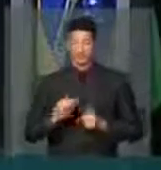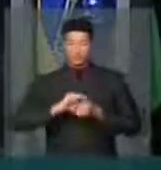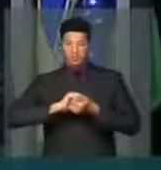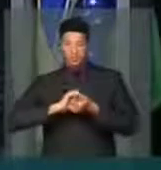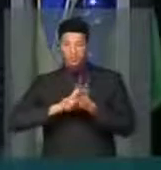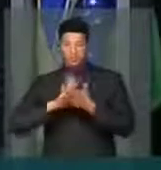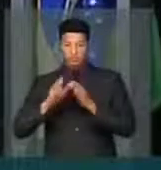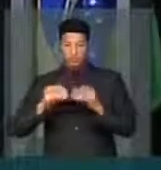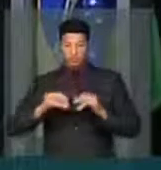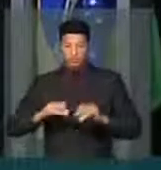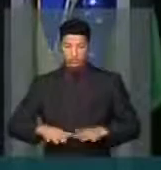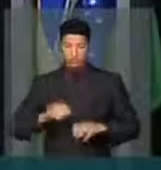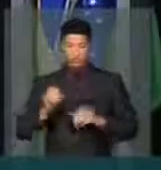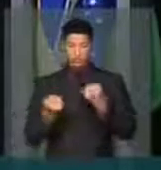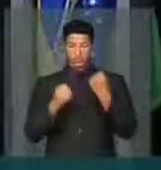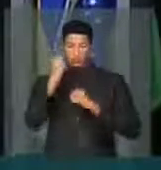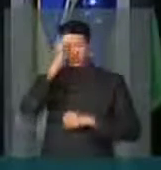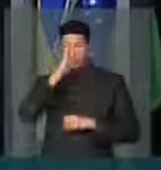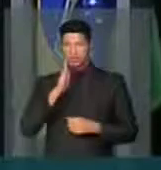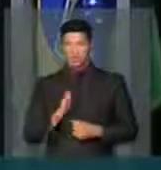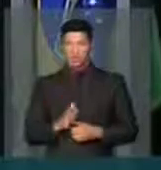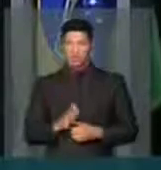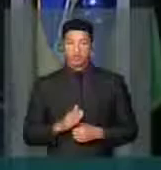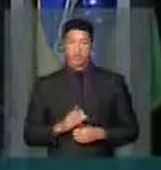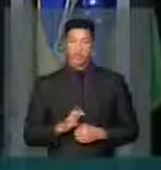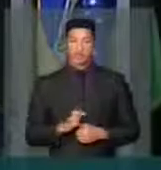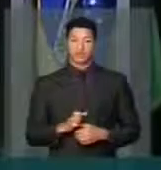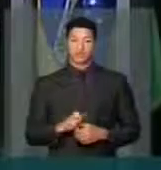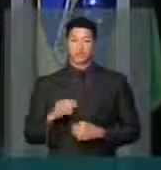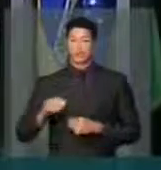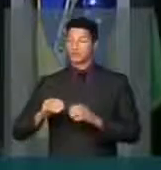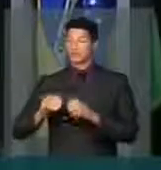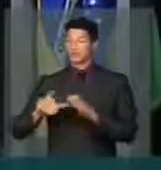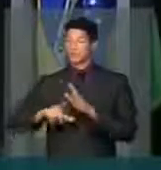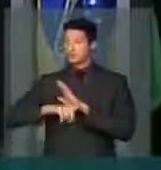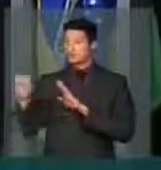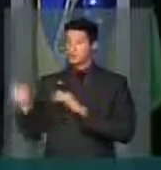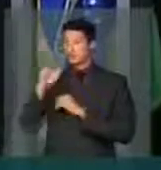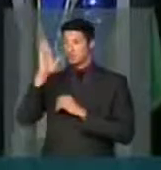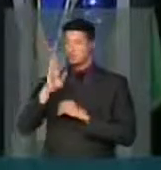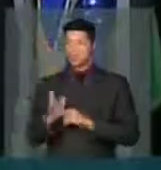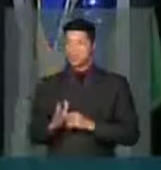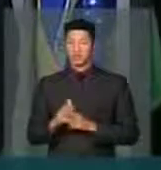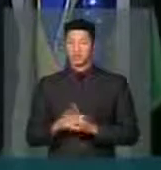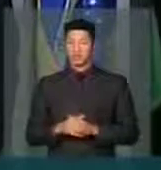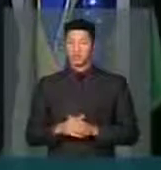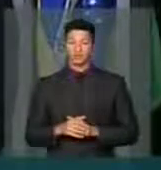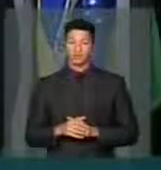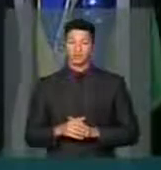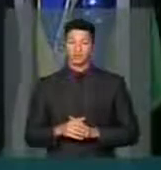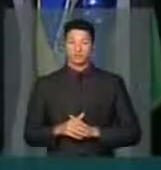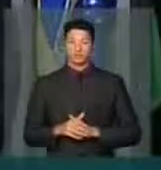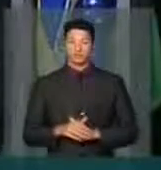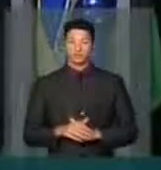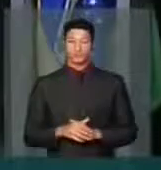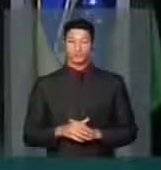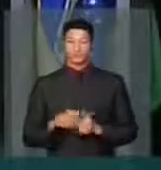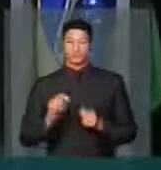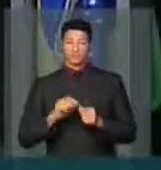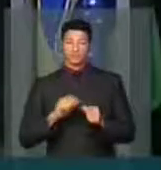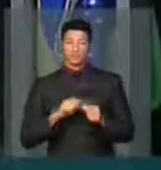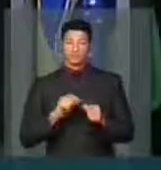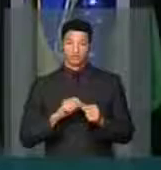destruiu o setor industrial brasileiro, as exportações brasileiras, que